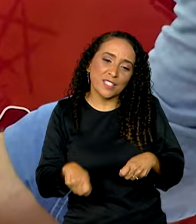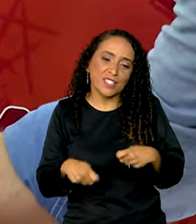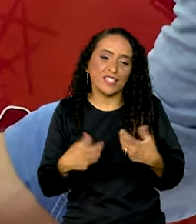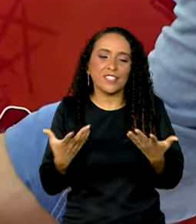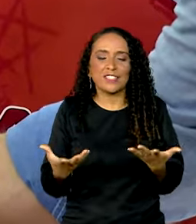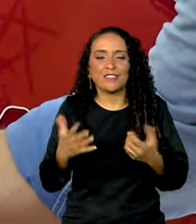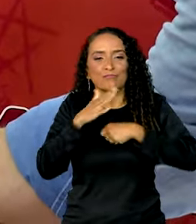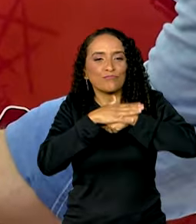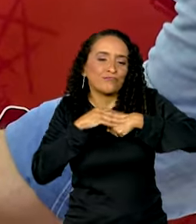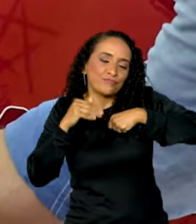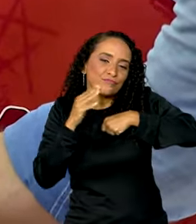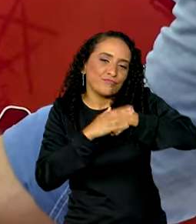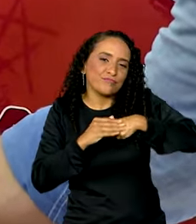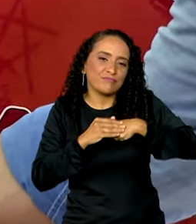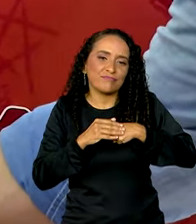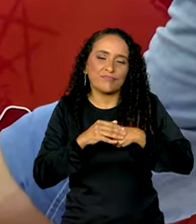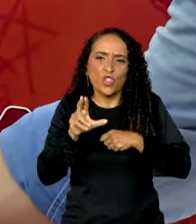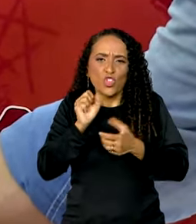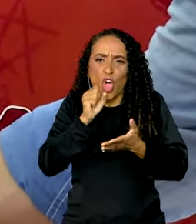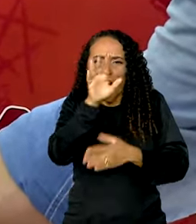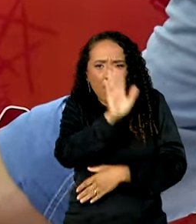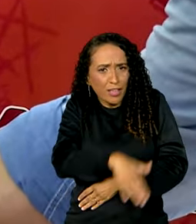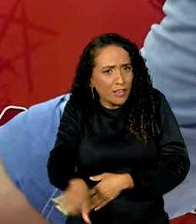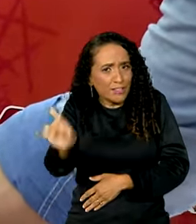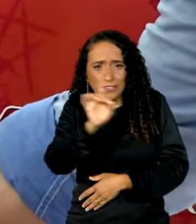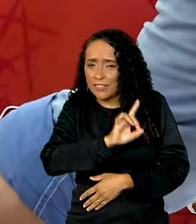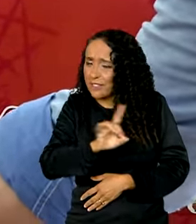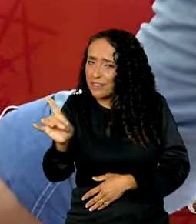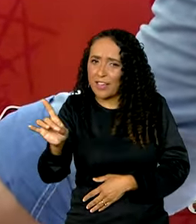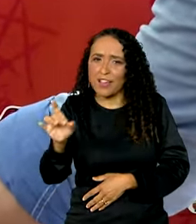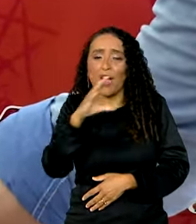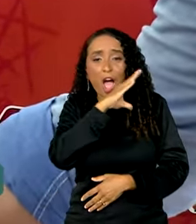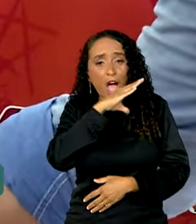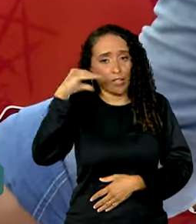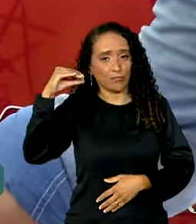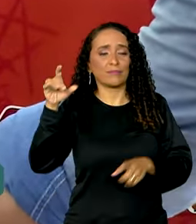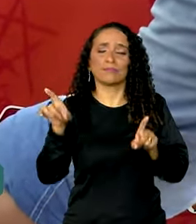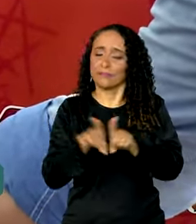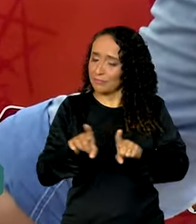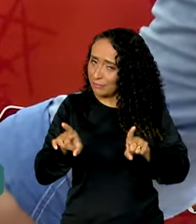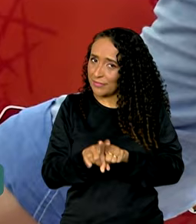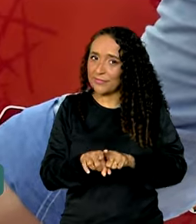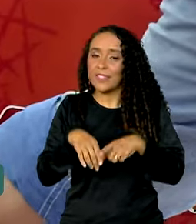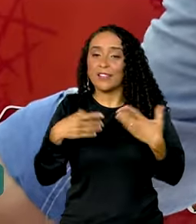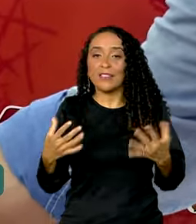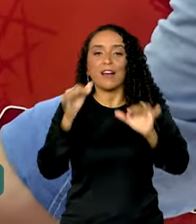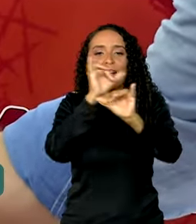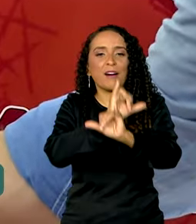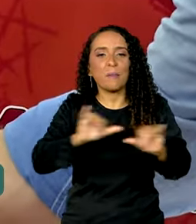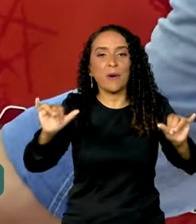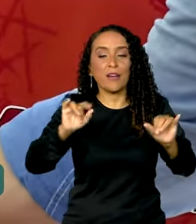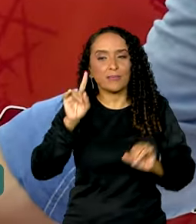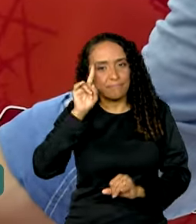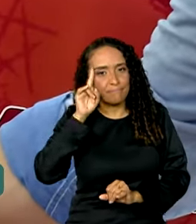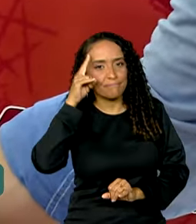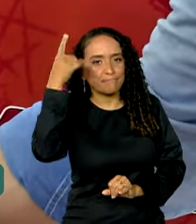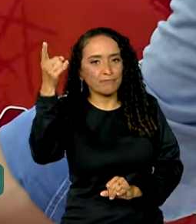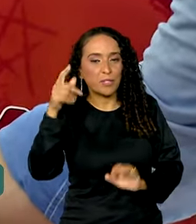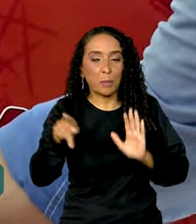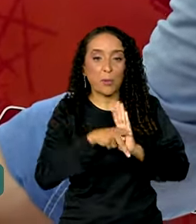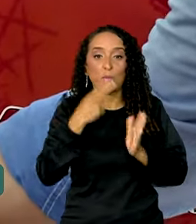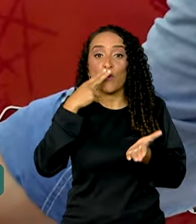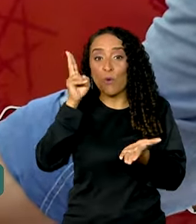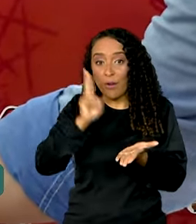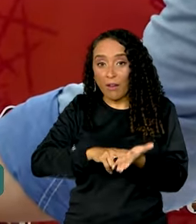carinho, um amparo. Isso não é só as crianças, os adultos também. E essa campanha foi uma iniciativa dos